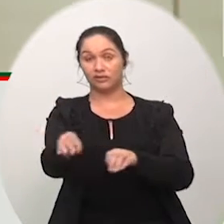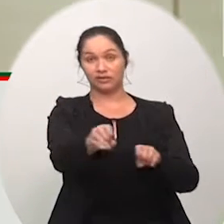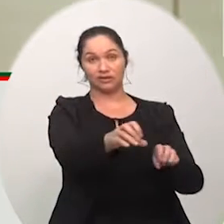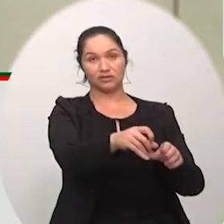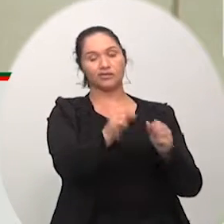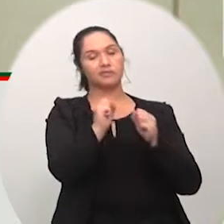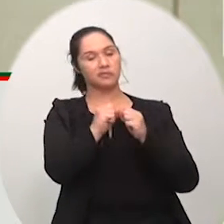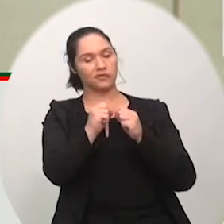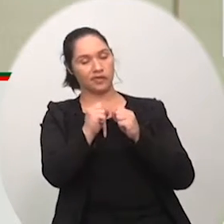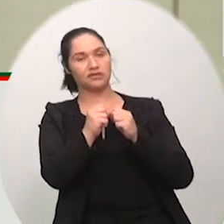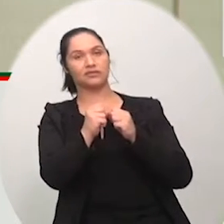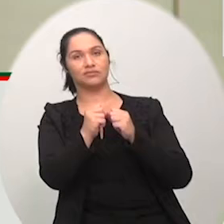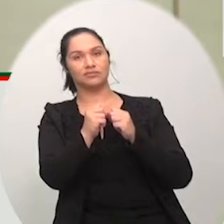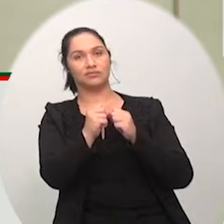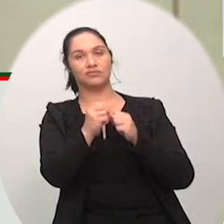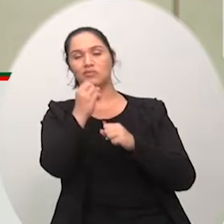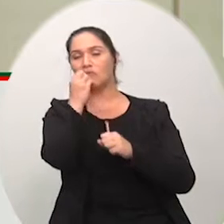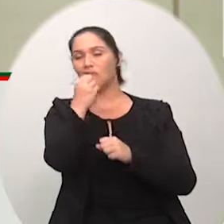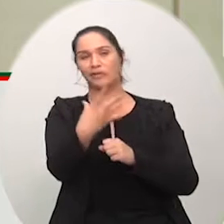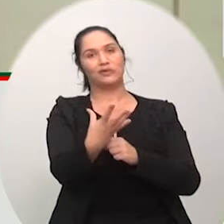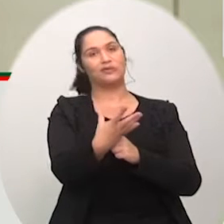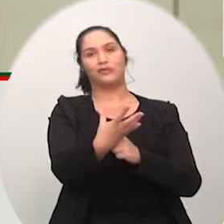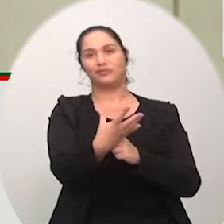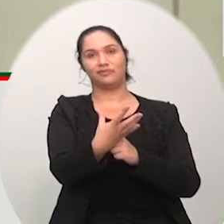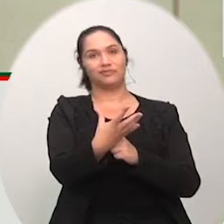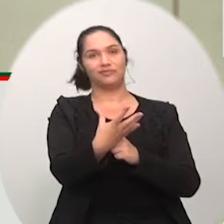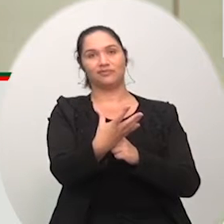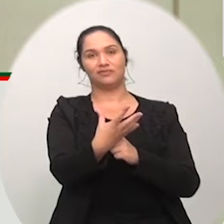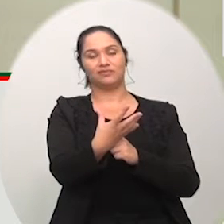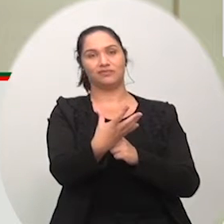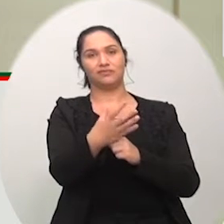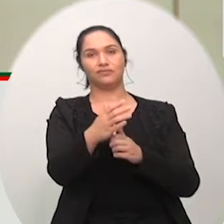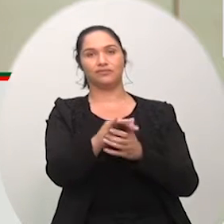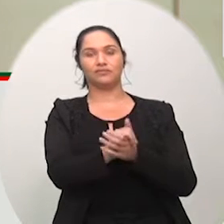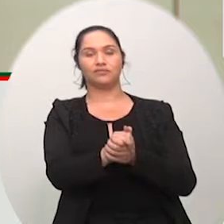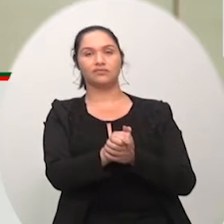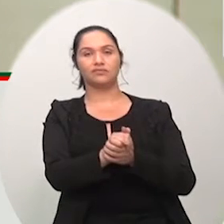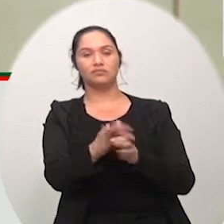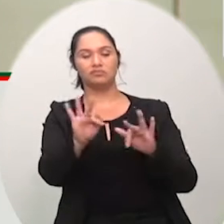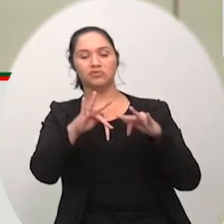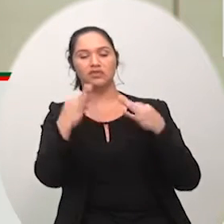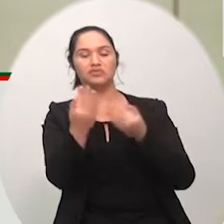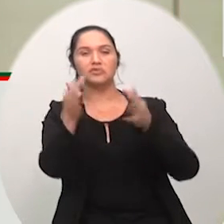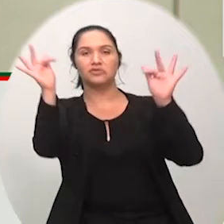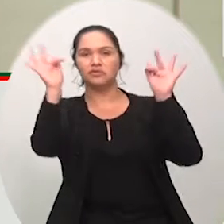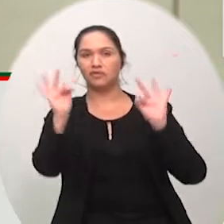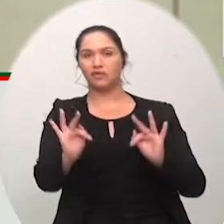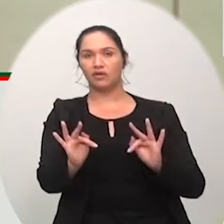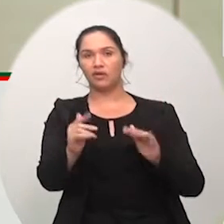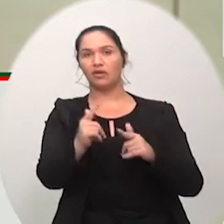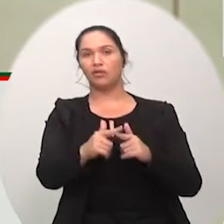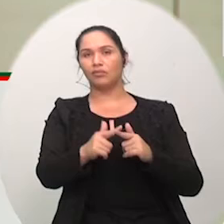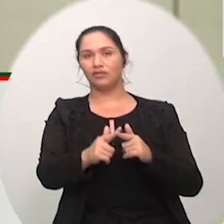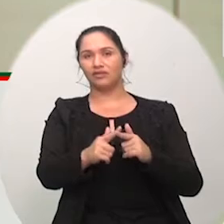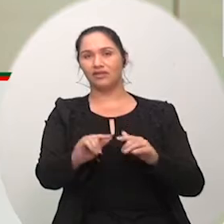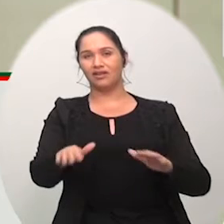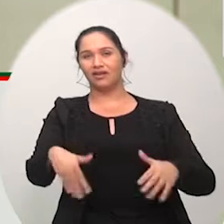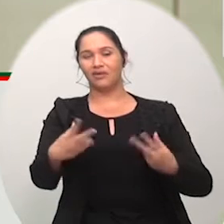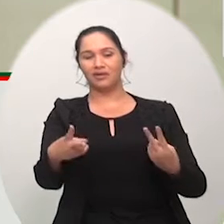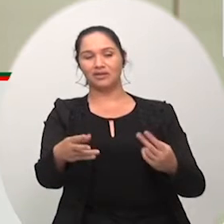certo é uma aplicação muito bem e muito bem vinda para as pessoas para as famílias e quando se fala em presídio se fala em